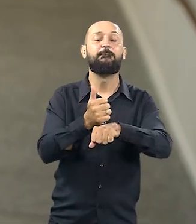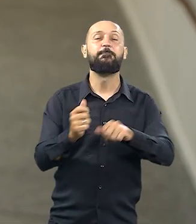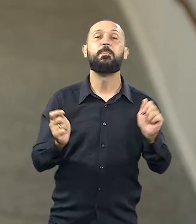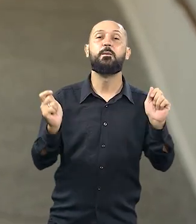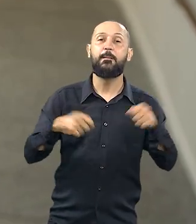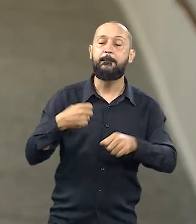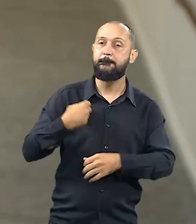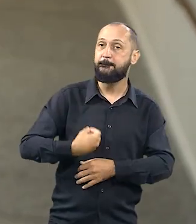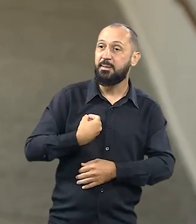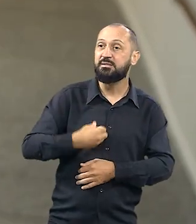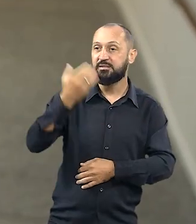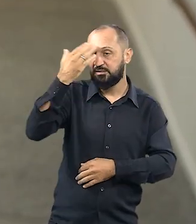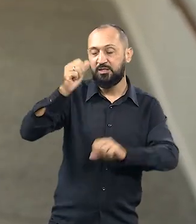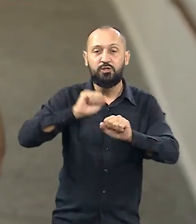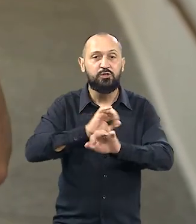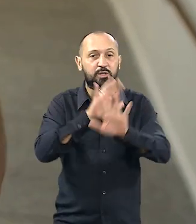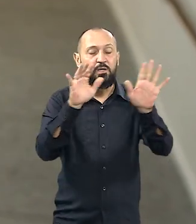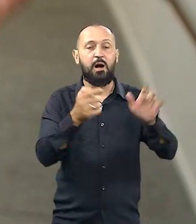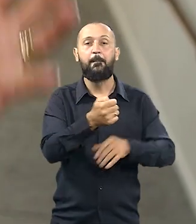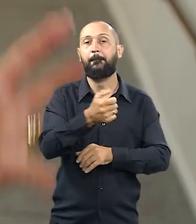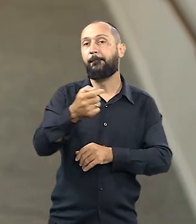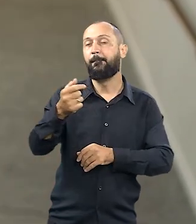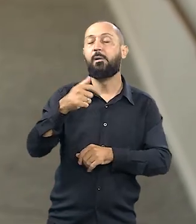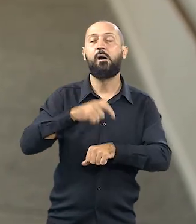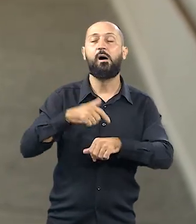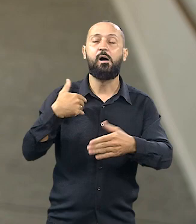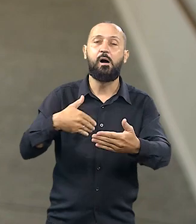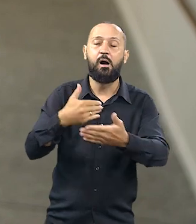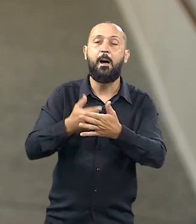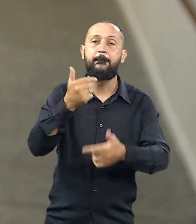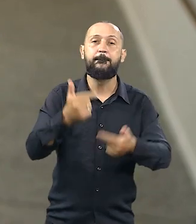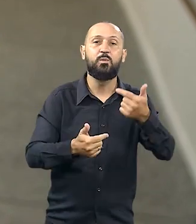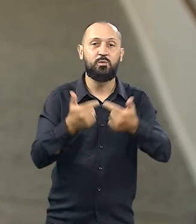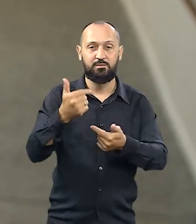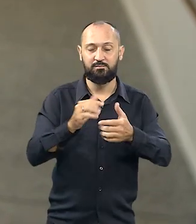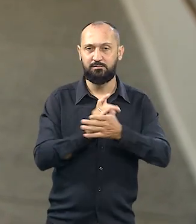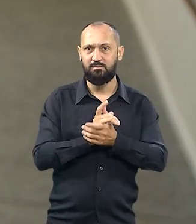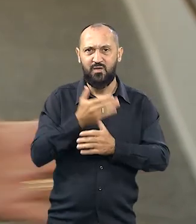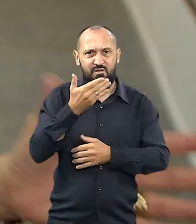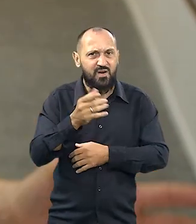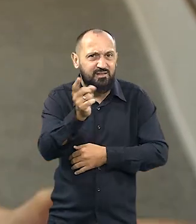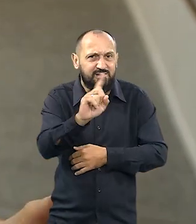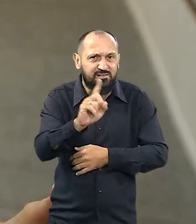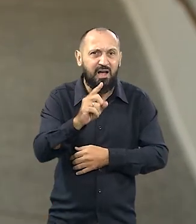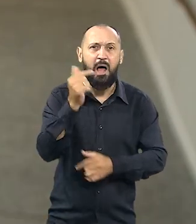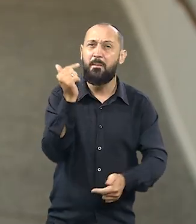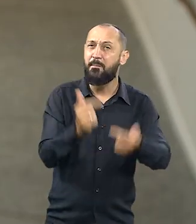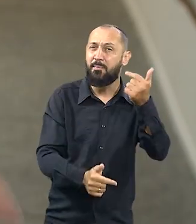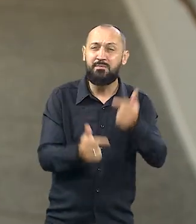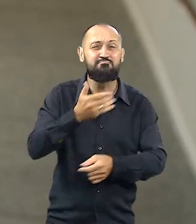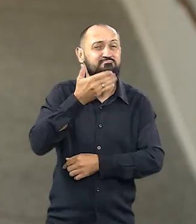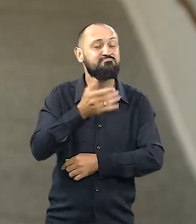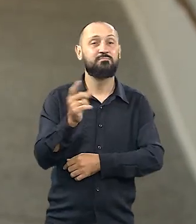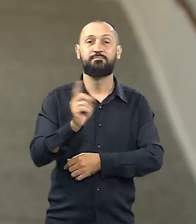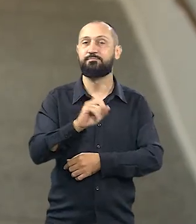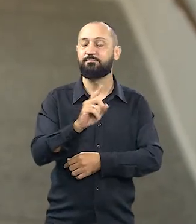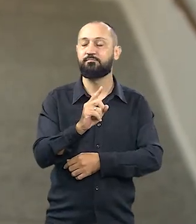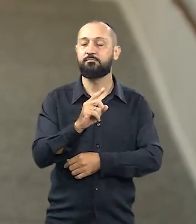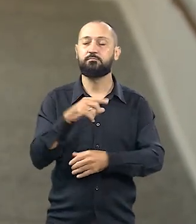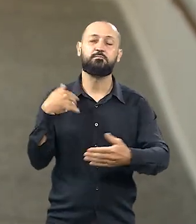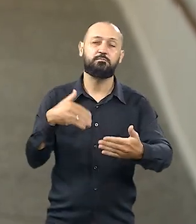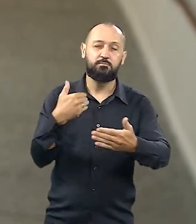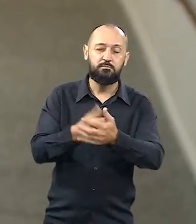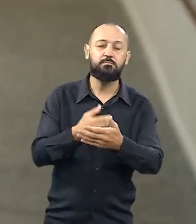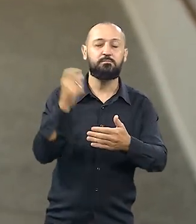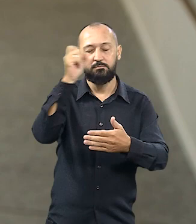qualidade de poder participar e de entender um pouco esse processo político, como é que funciona. Que não é fácil. Fazer política não é fácil,